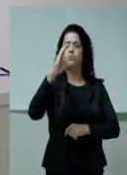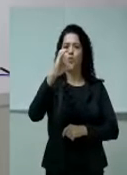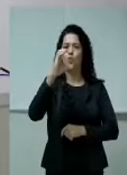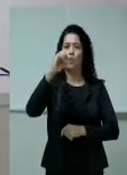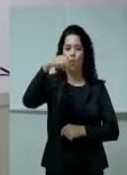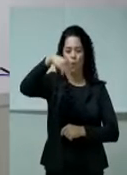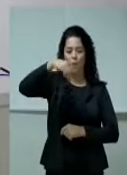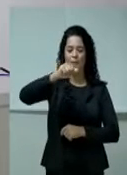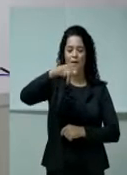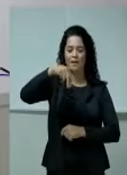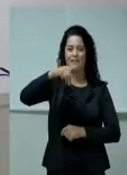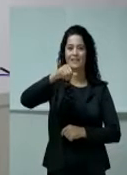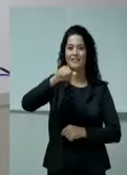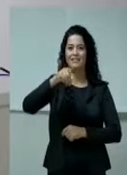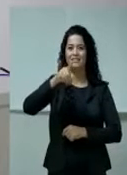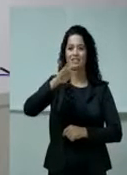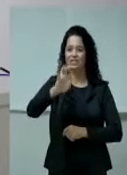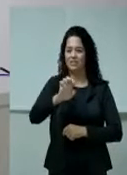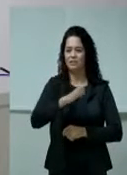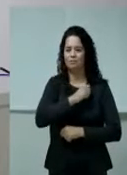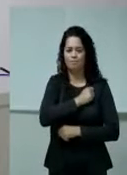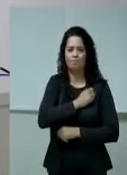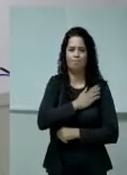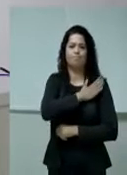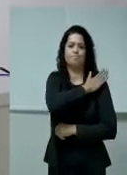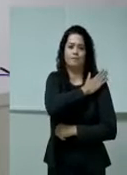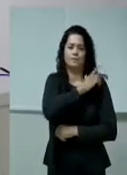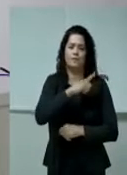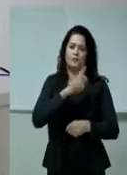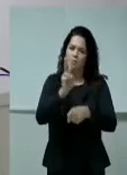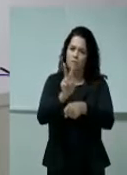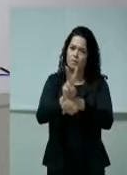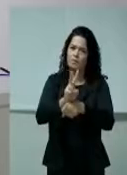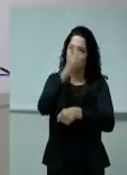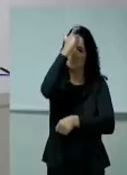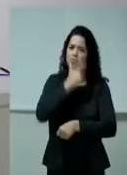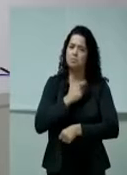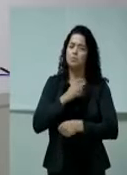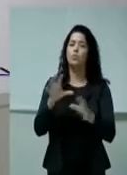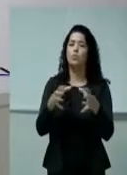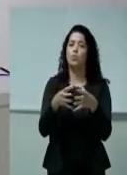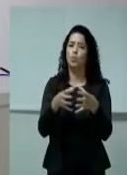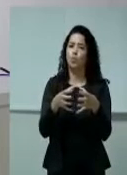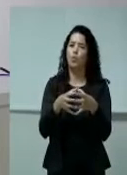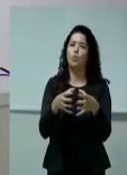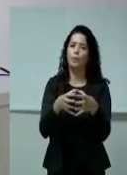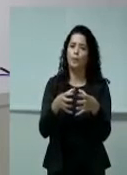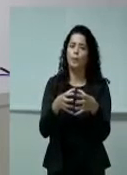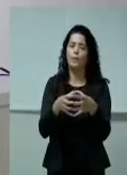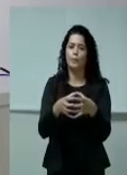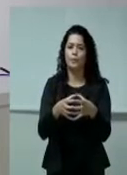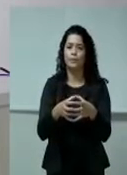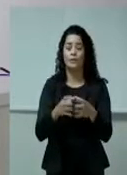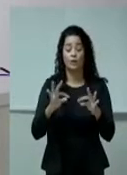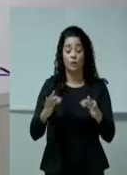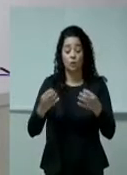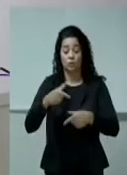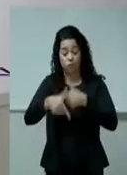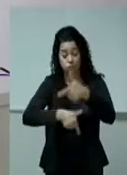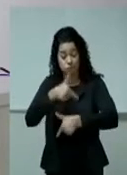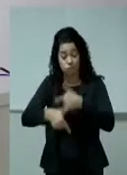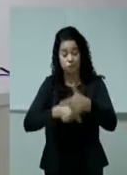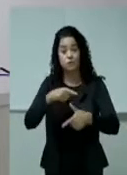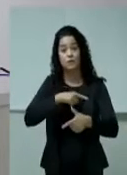que é o Coronel Jonas, que coordena pessoalmente esse grupo. Pessoalmente. Todas as ações aqui,